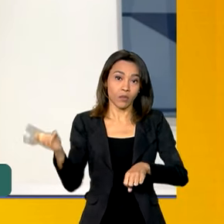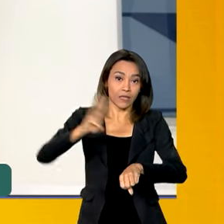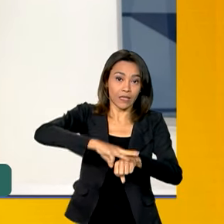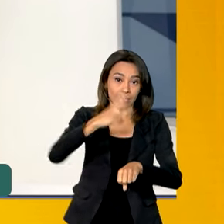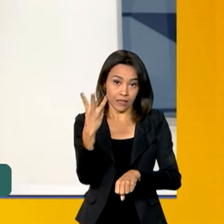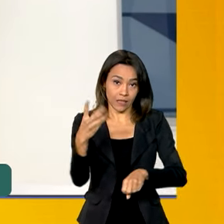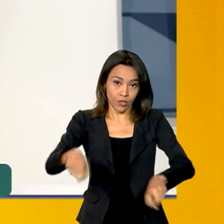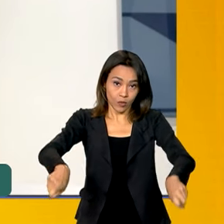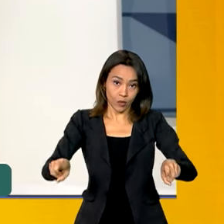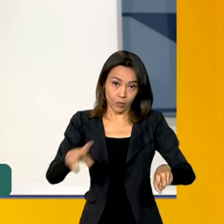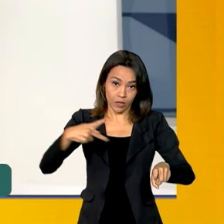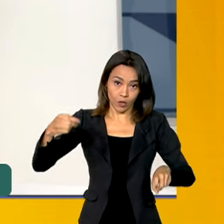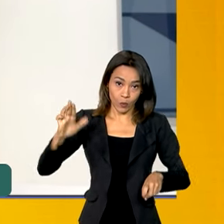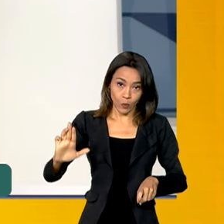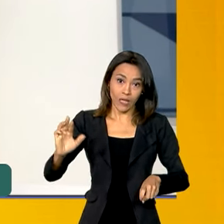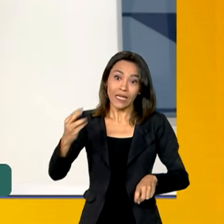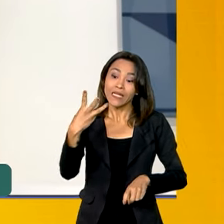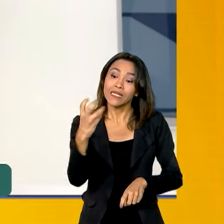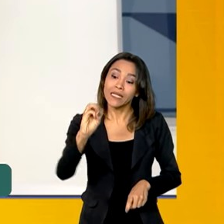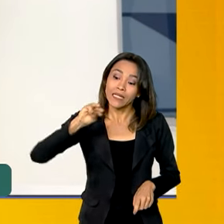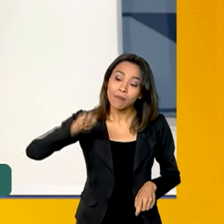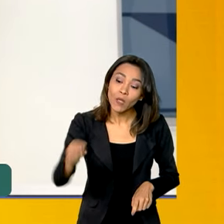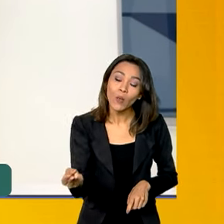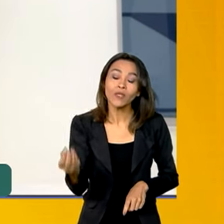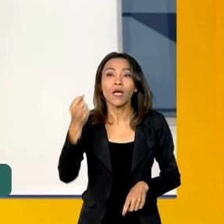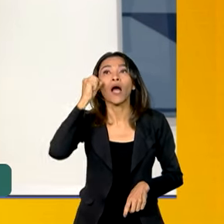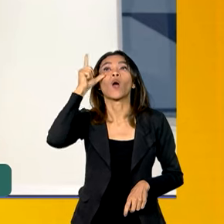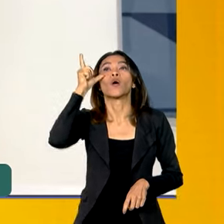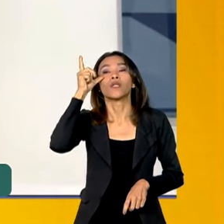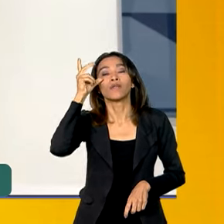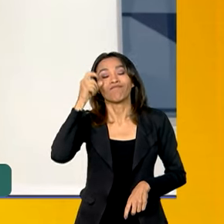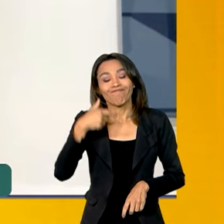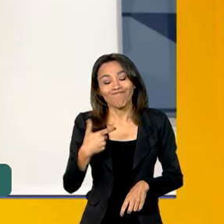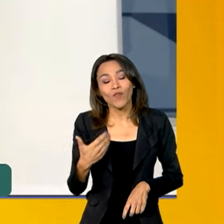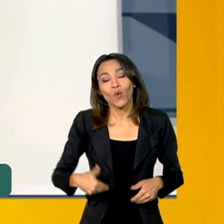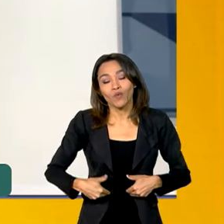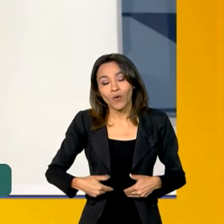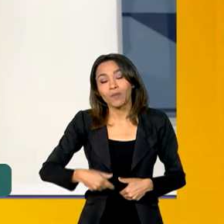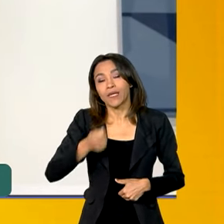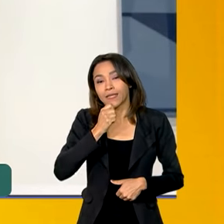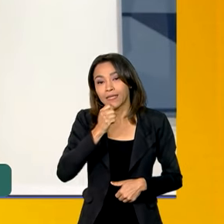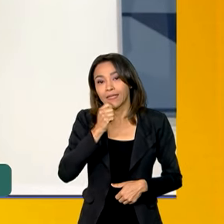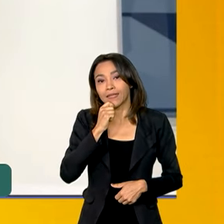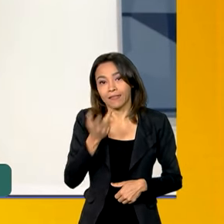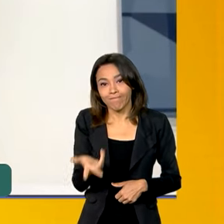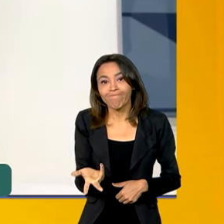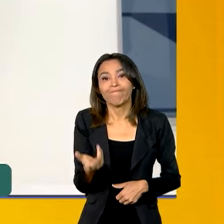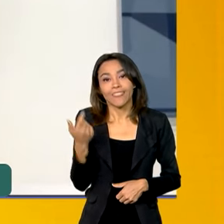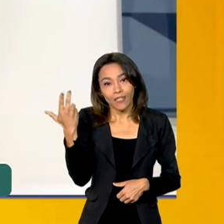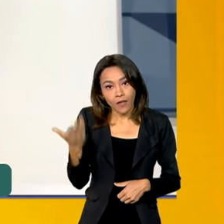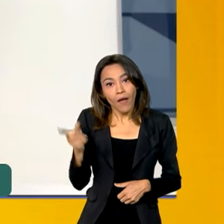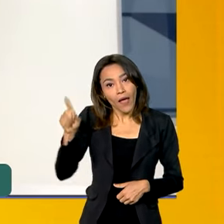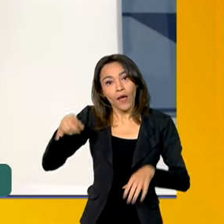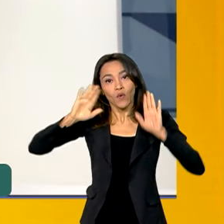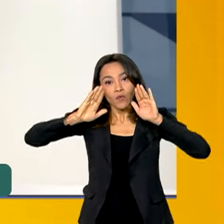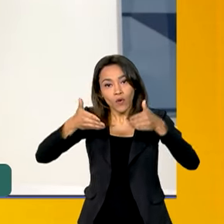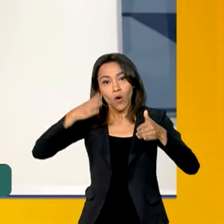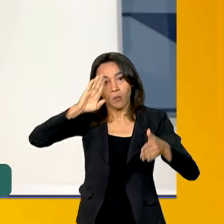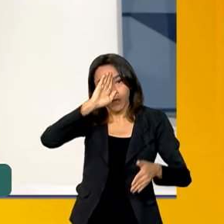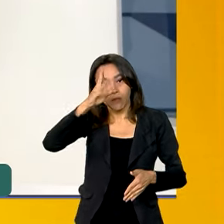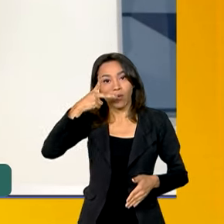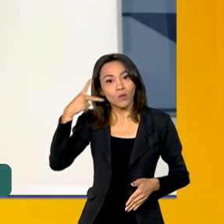33 milhões de brasileiros acordam e dormem com fome todos os dias. Então, está nas suas prioridades dele e do seu governo.